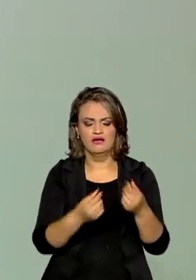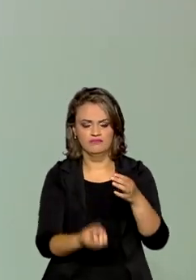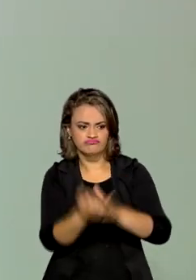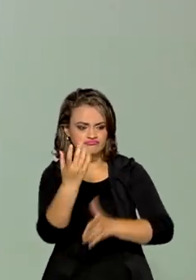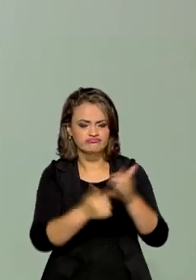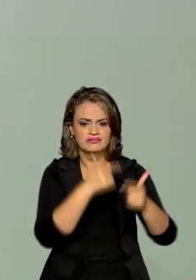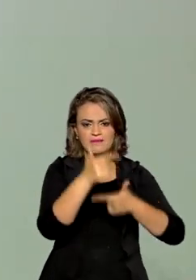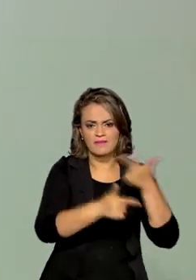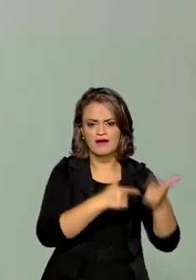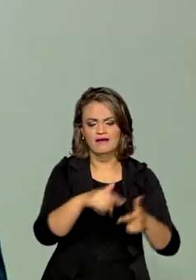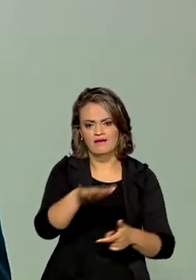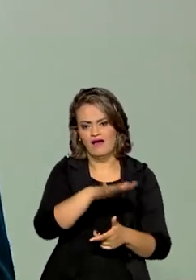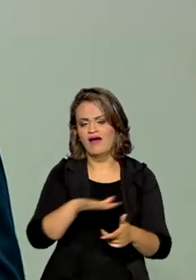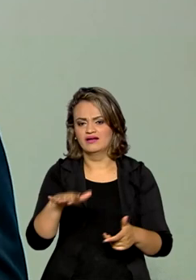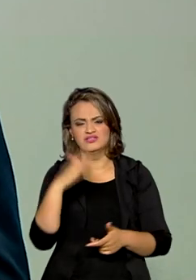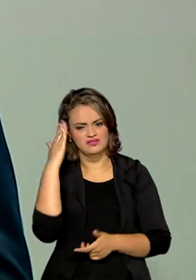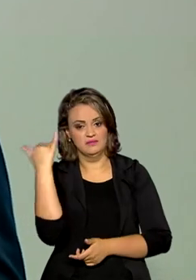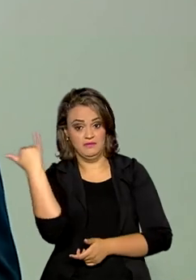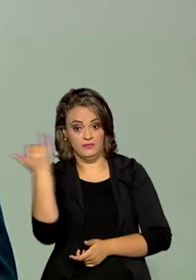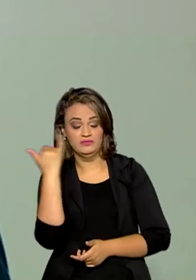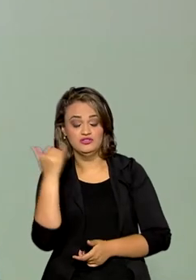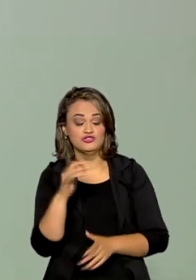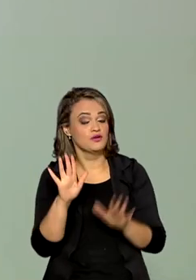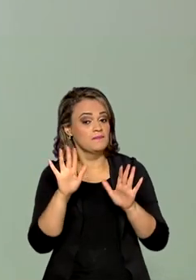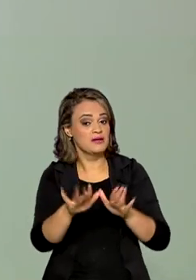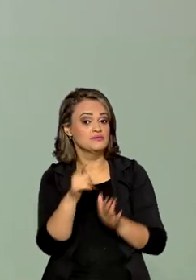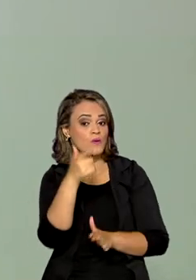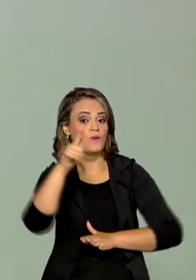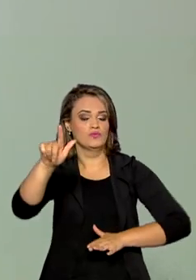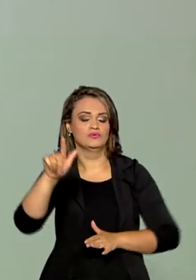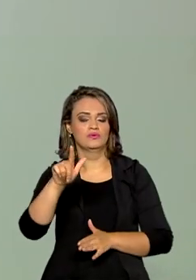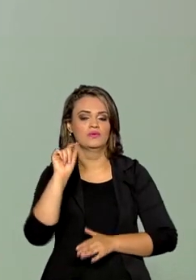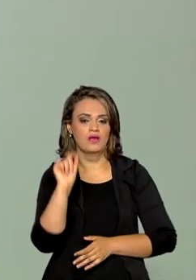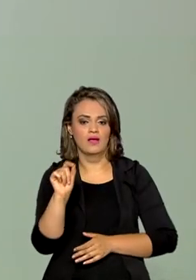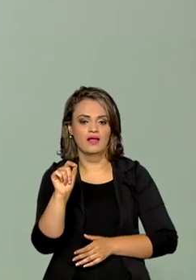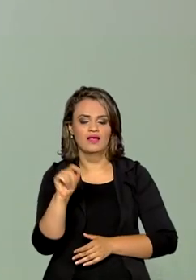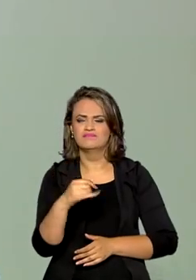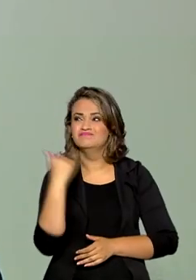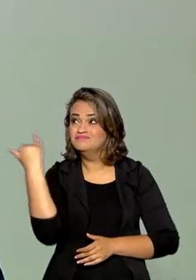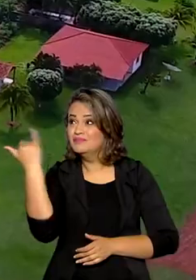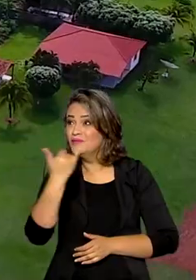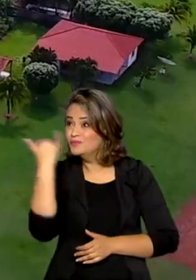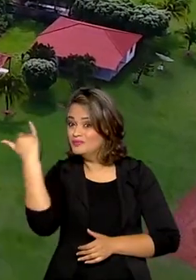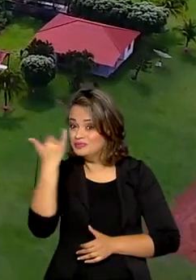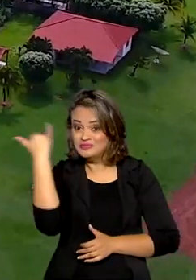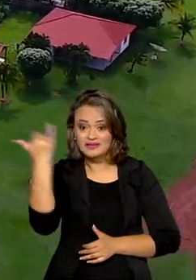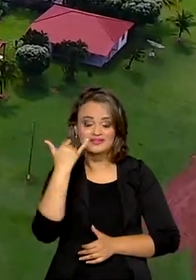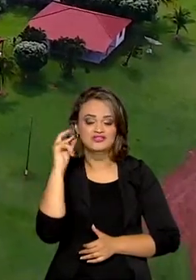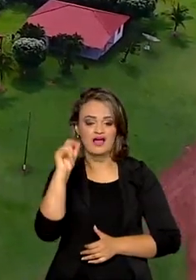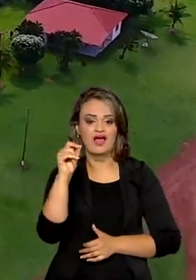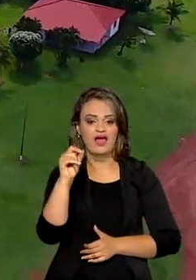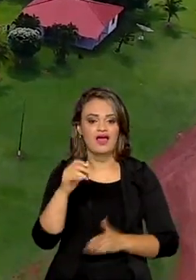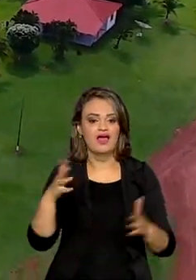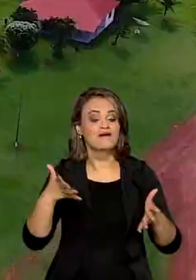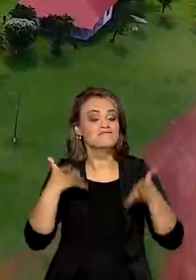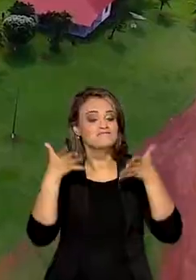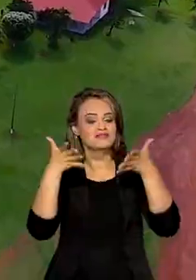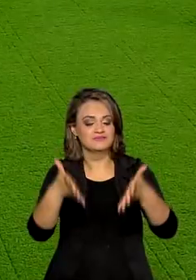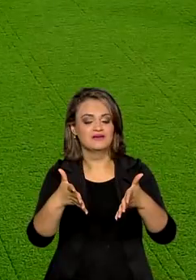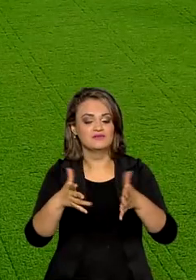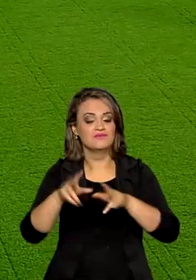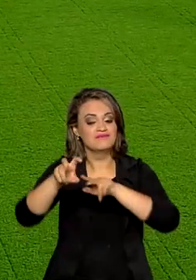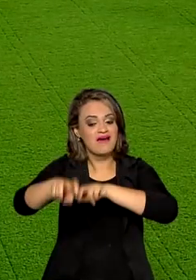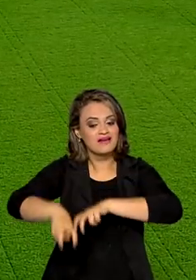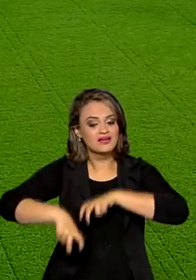empregos, postos de trabalho. Mas eu queria destacar um outro ponto que é importantíssimo, que é a participação da